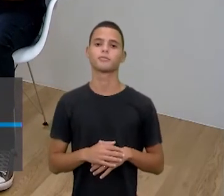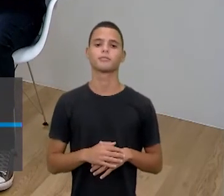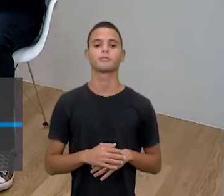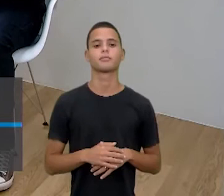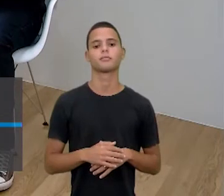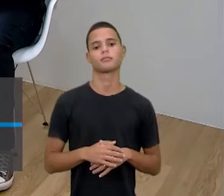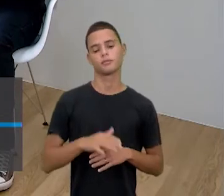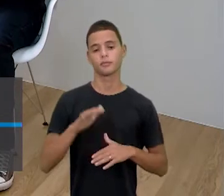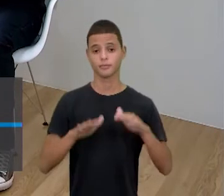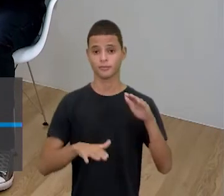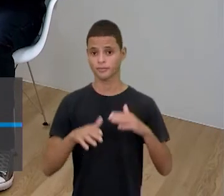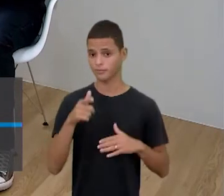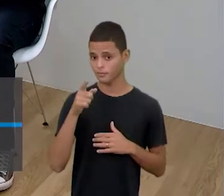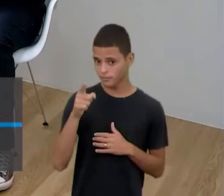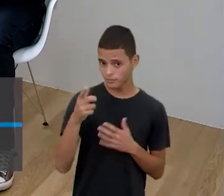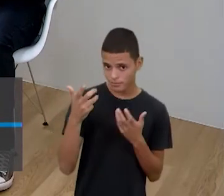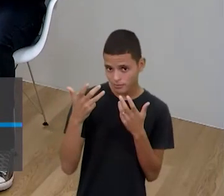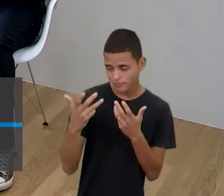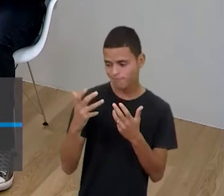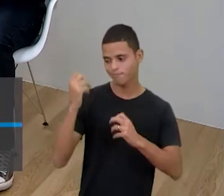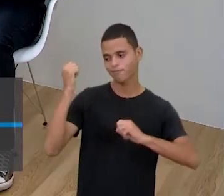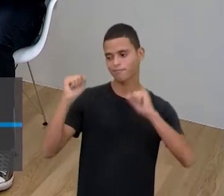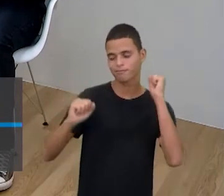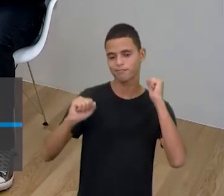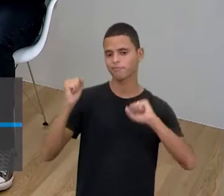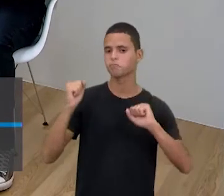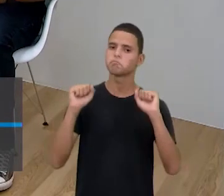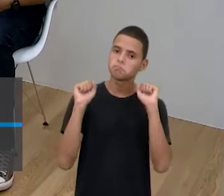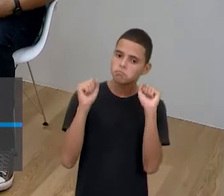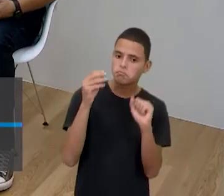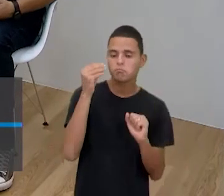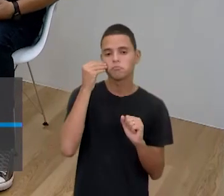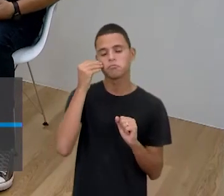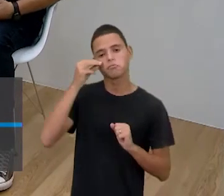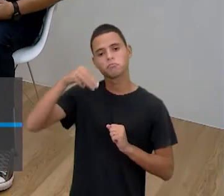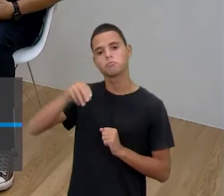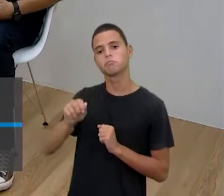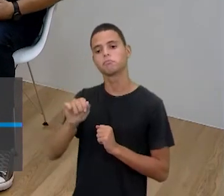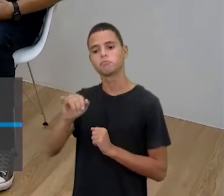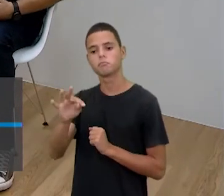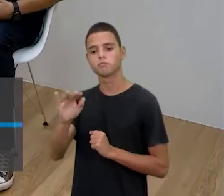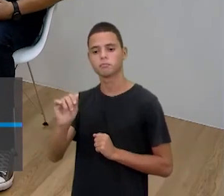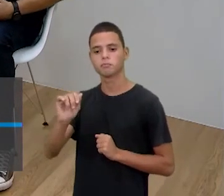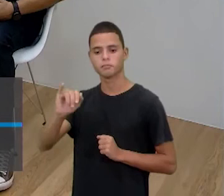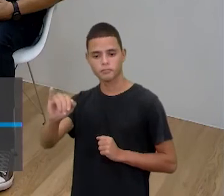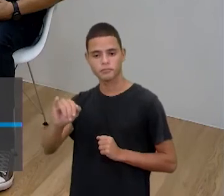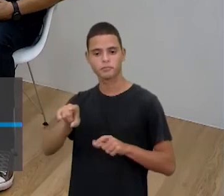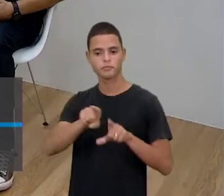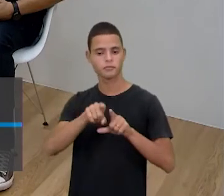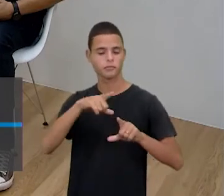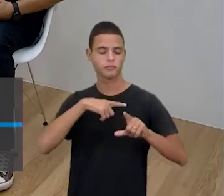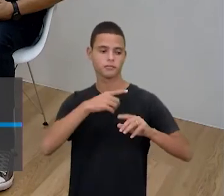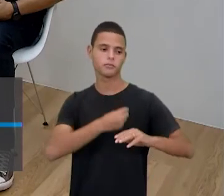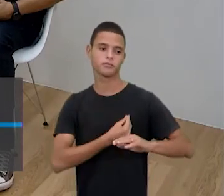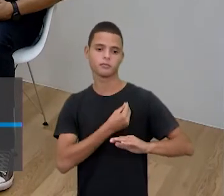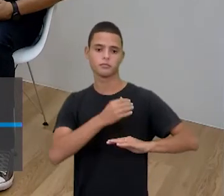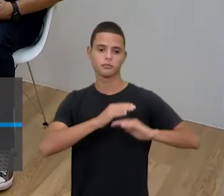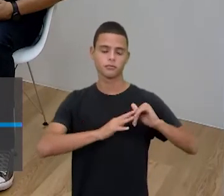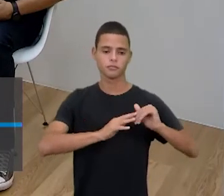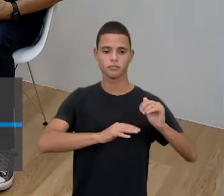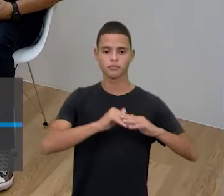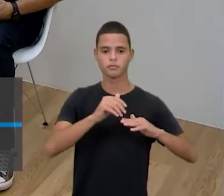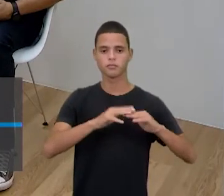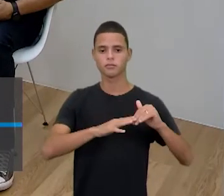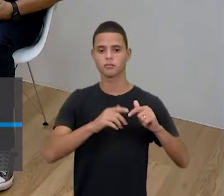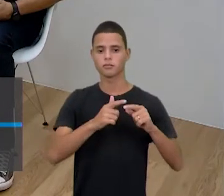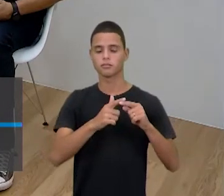quer praticar uma atividade física, porque tem a parte da qualidade de vida ali também. Porque você não precisa